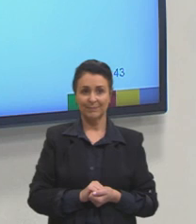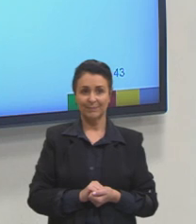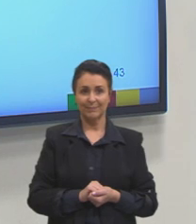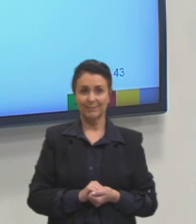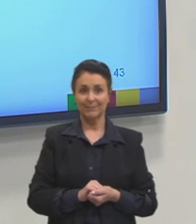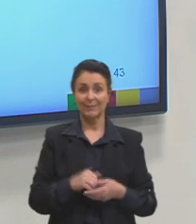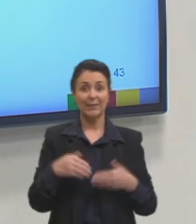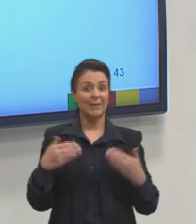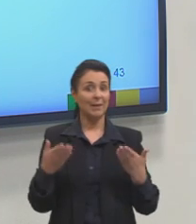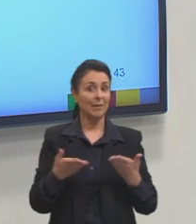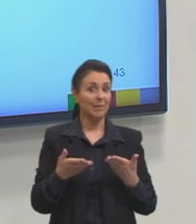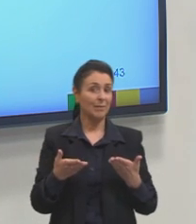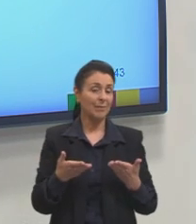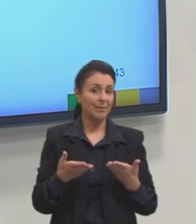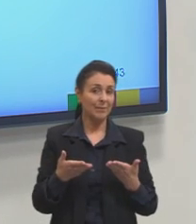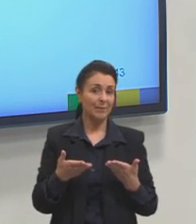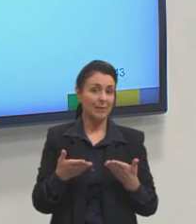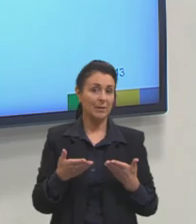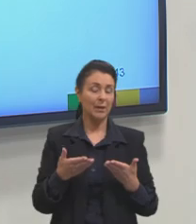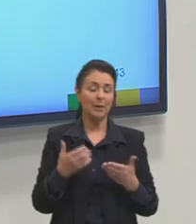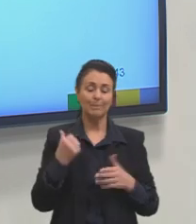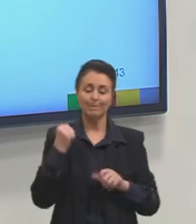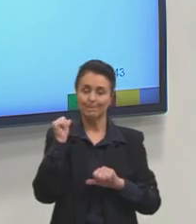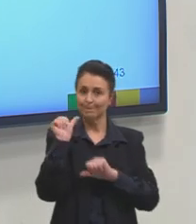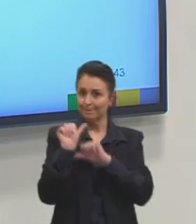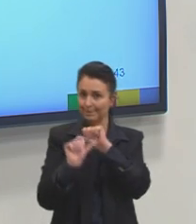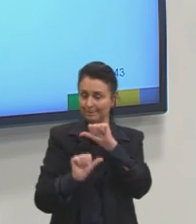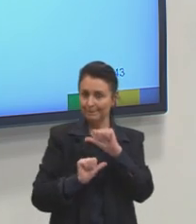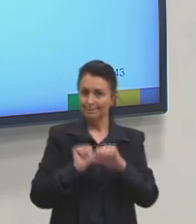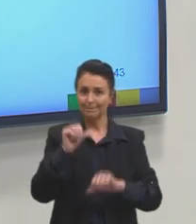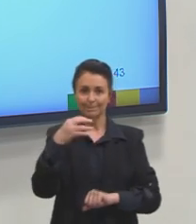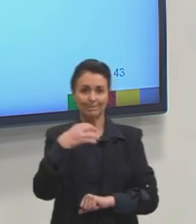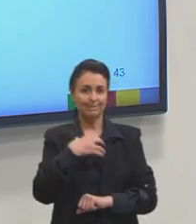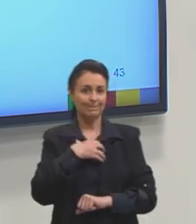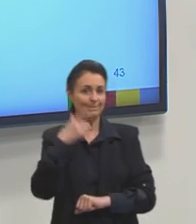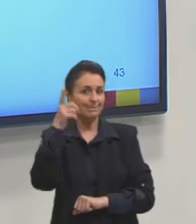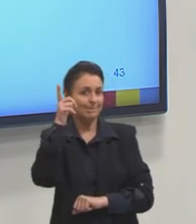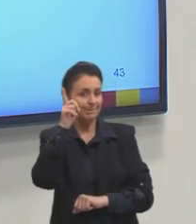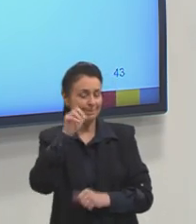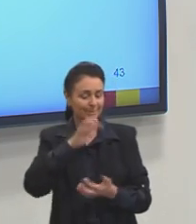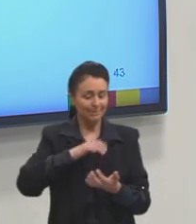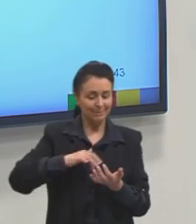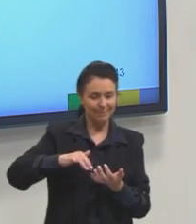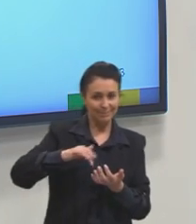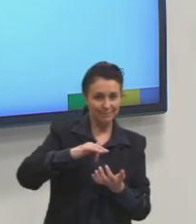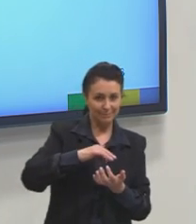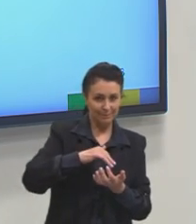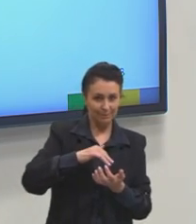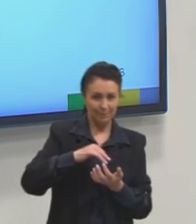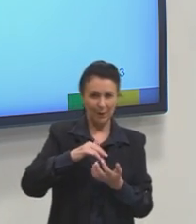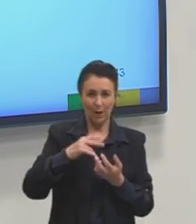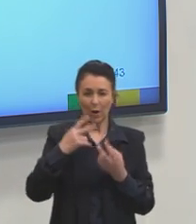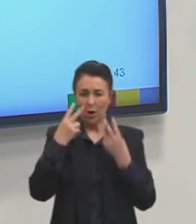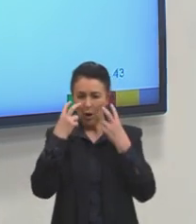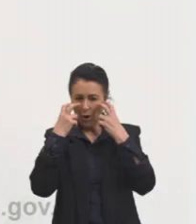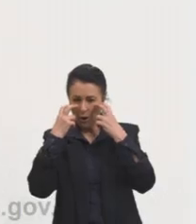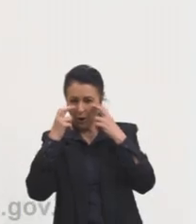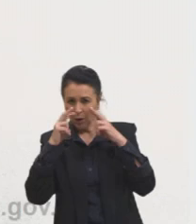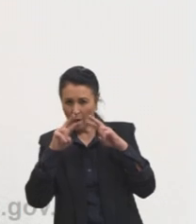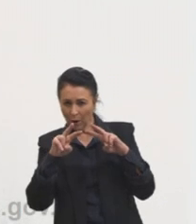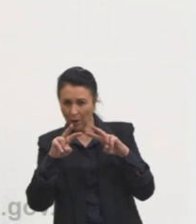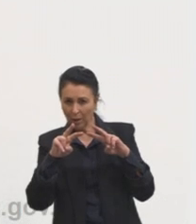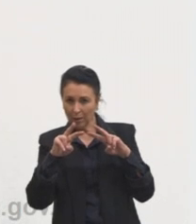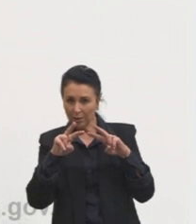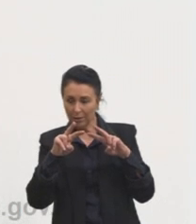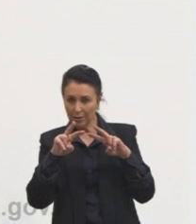Agora, a gente precisa passar isso aqui, né? Para uma forma que a gente consiga operar. E observem que nas nossas opções, a gente